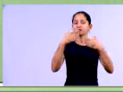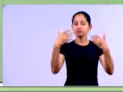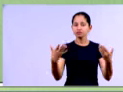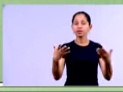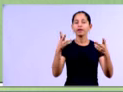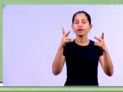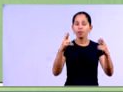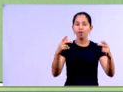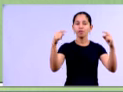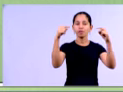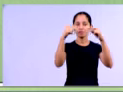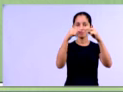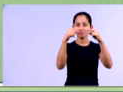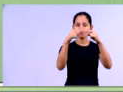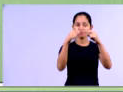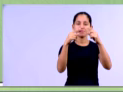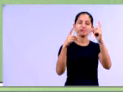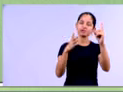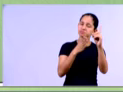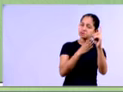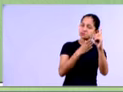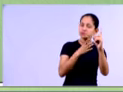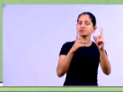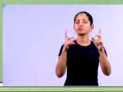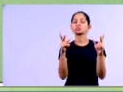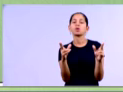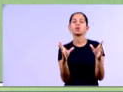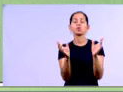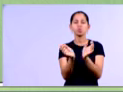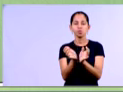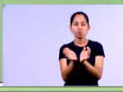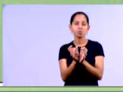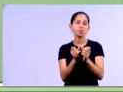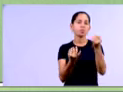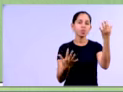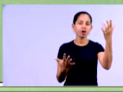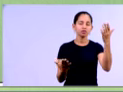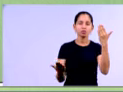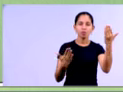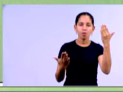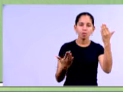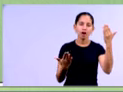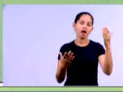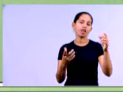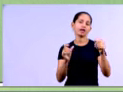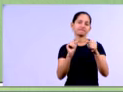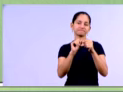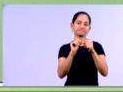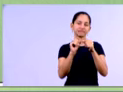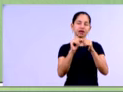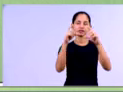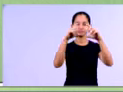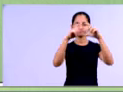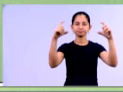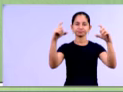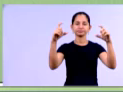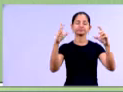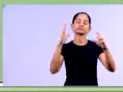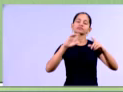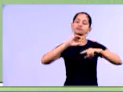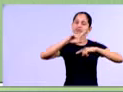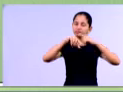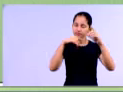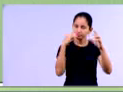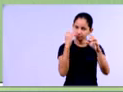disponibilidades, em relação ao total do grupo, ok? Quanto que essa conta, né, representa dos 100% aqui embaixo,